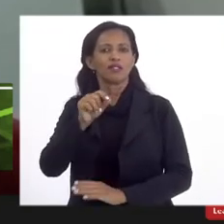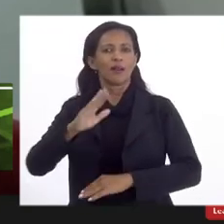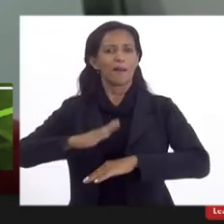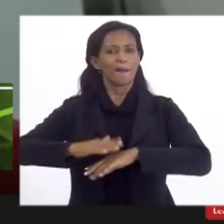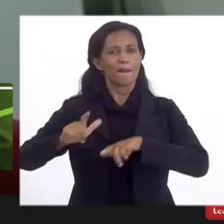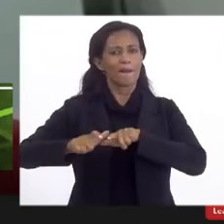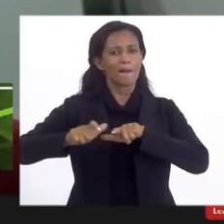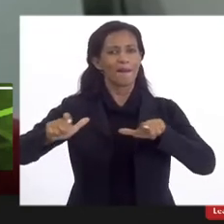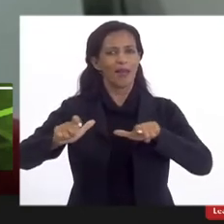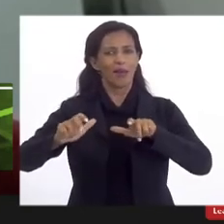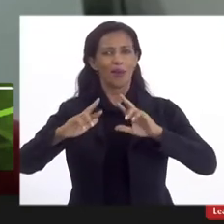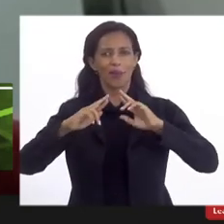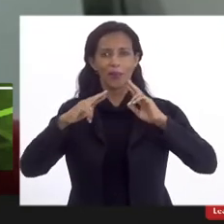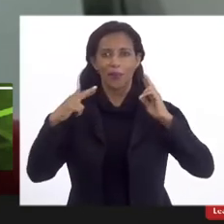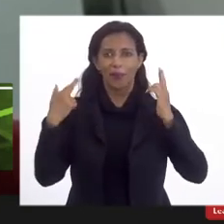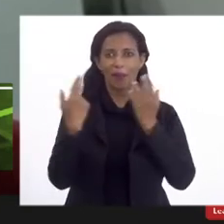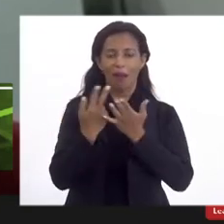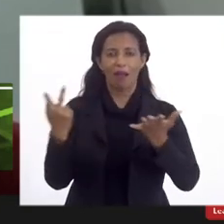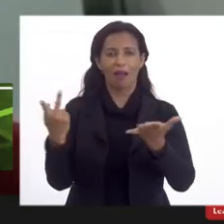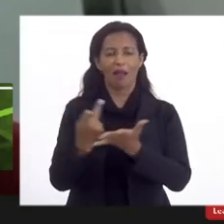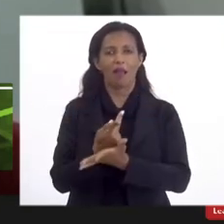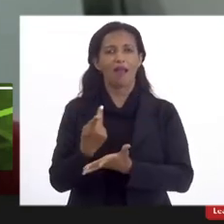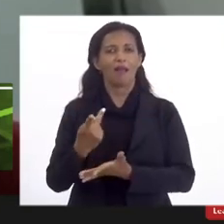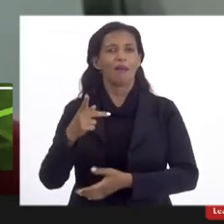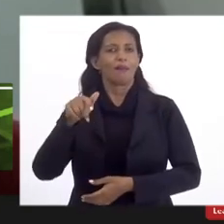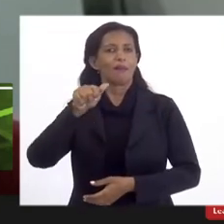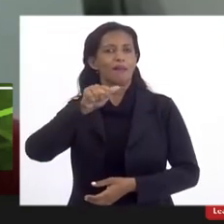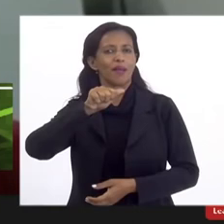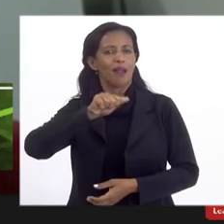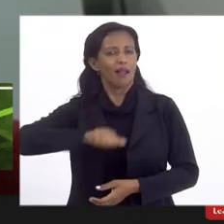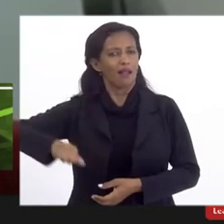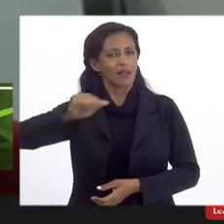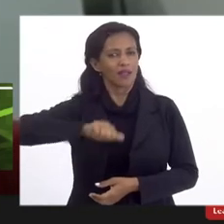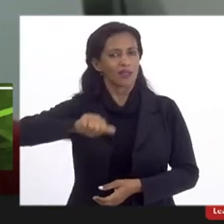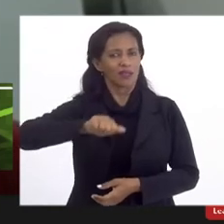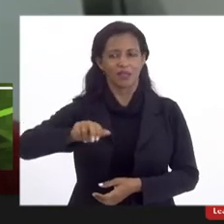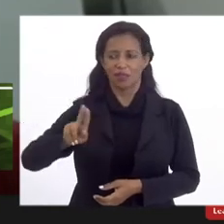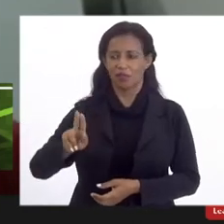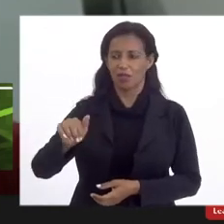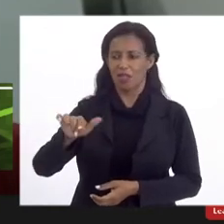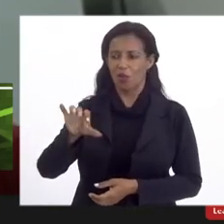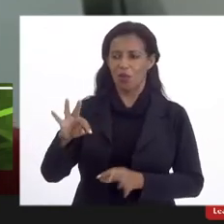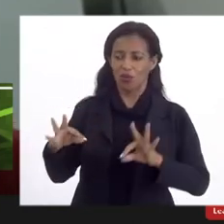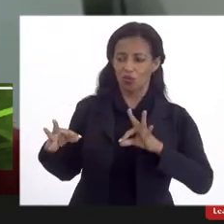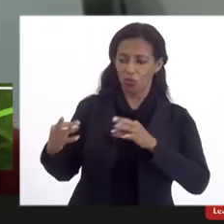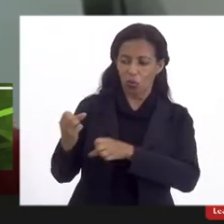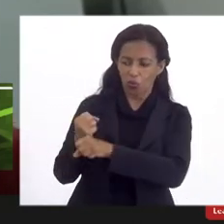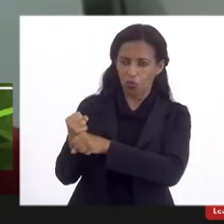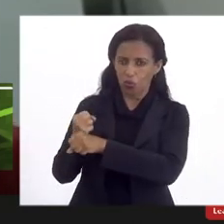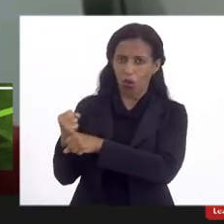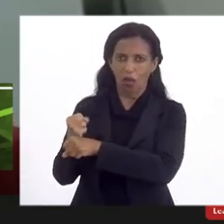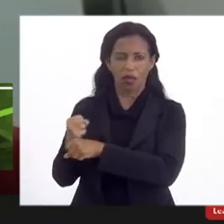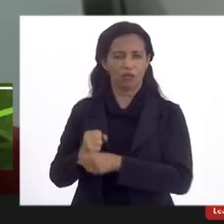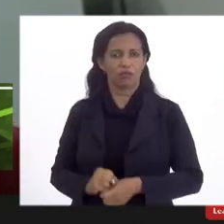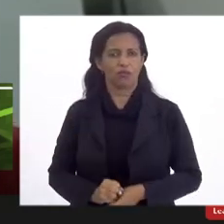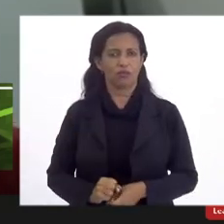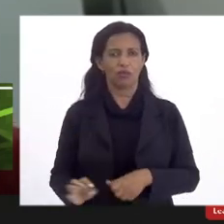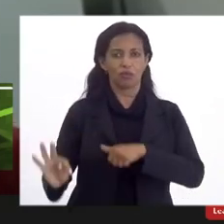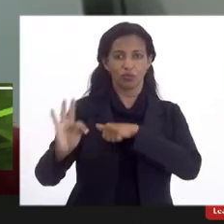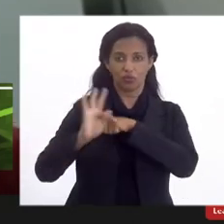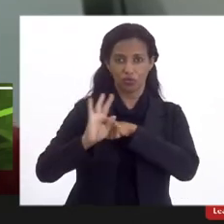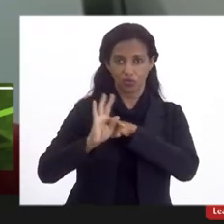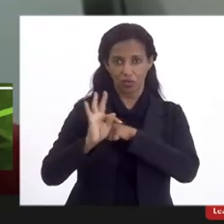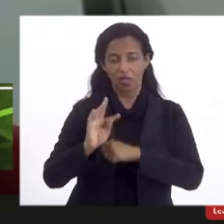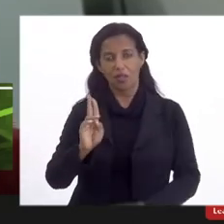maior assembleia realizada pela associação docente da UESO em todos os tempos. Os técnicos da